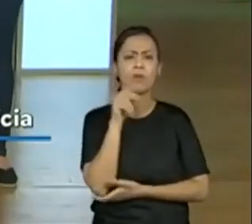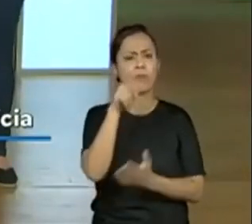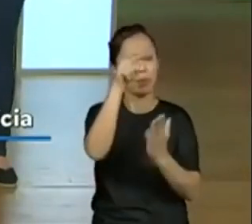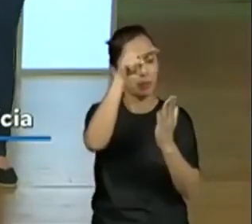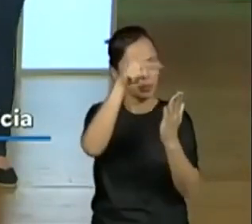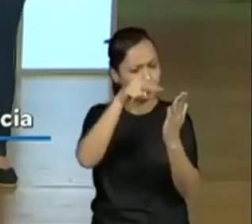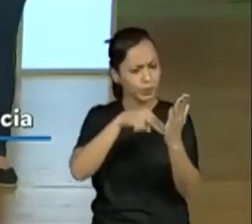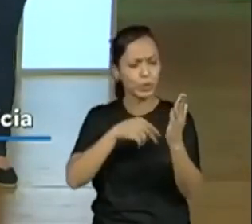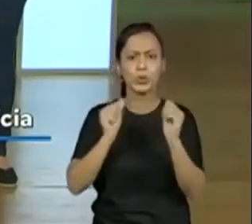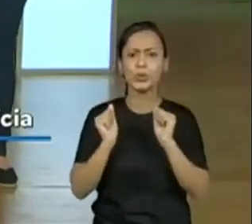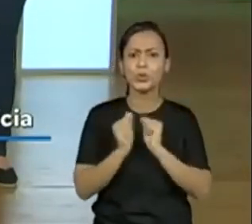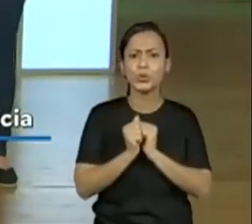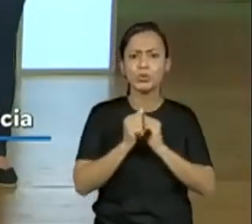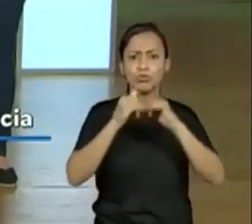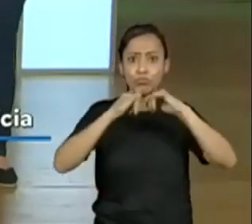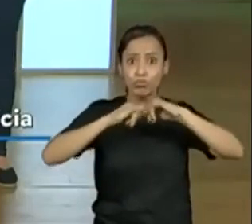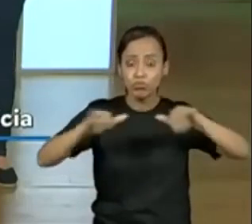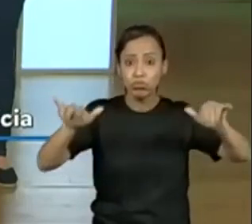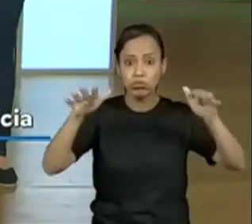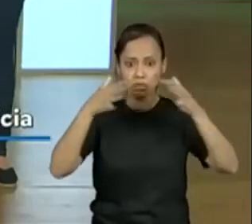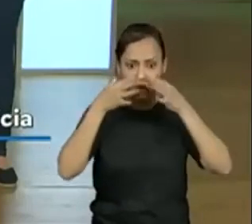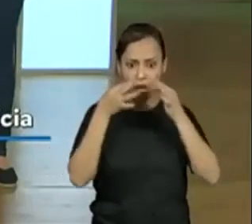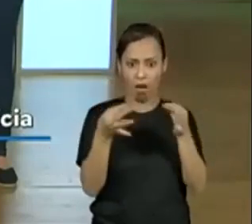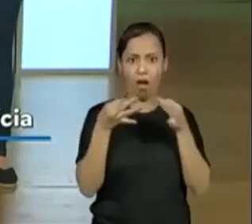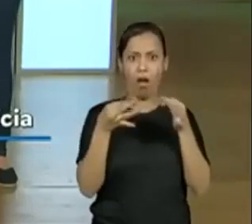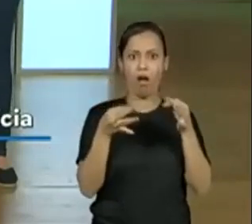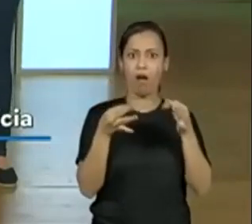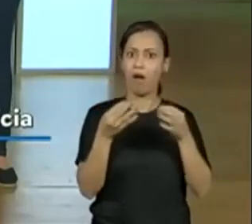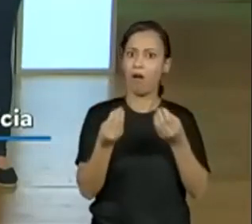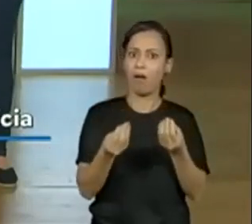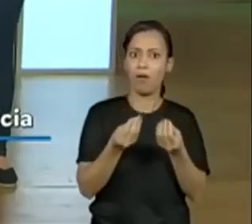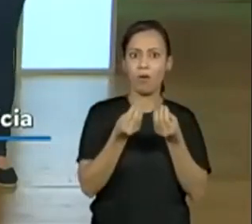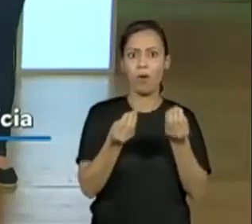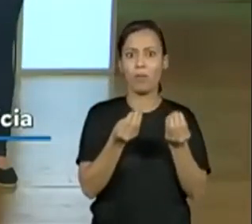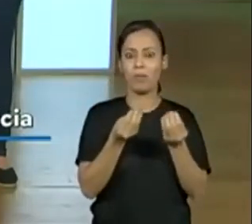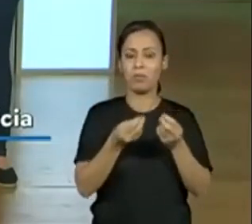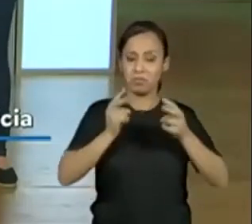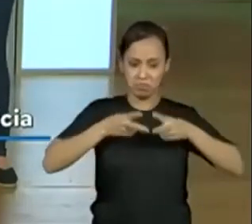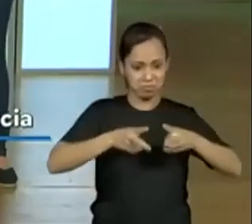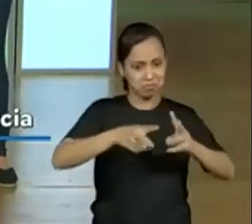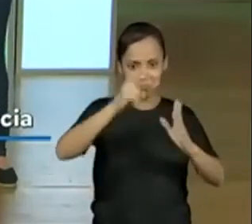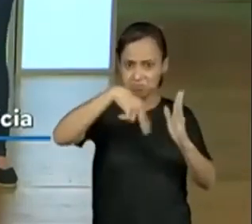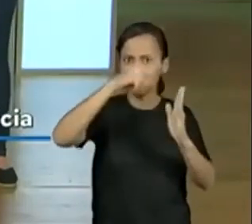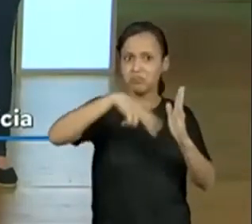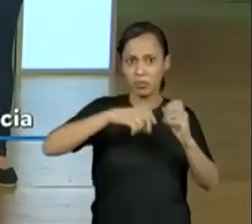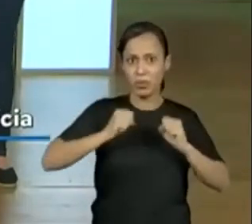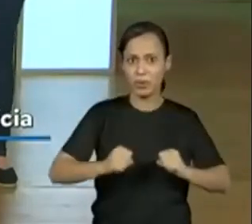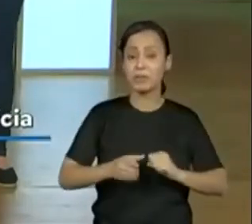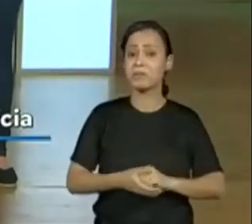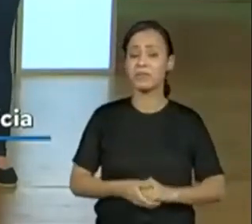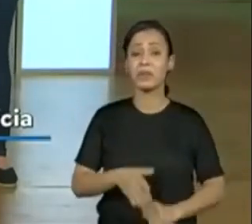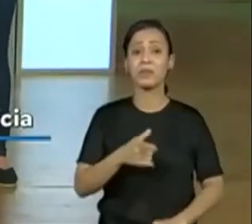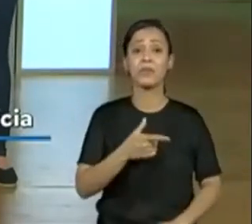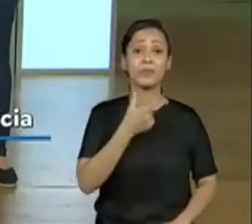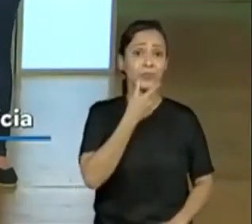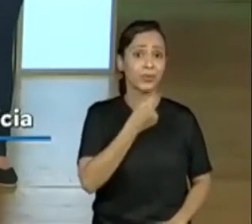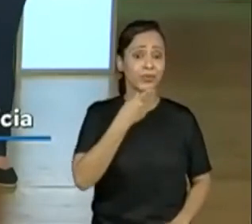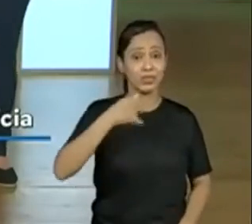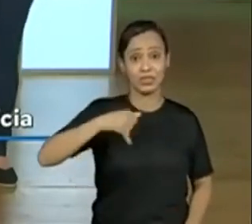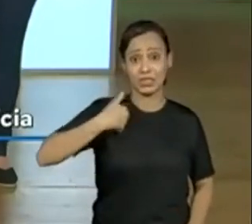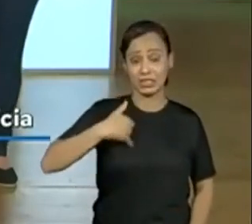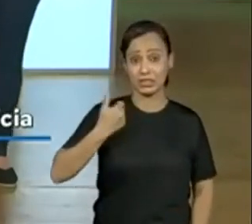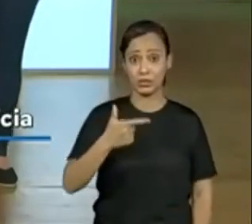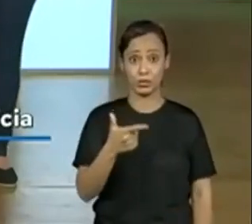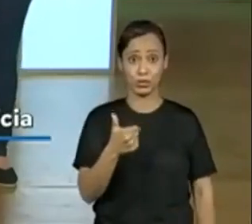você, e achei... Ela me chamou a atenção. Eu continuaria a leitura aí. Sim. Um garoto de 12 anos,